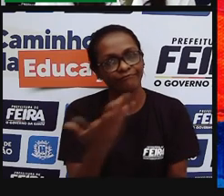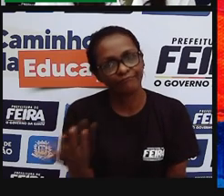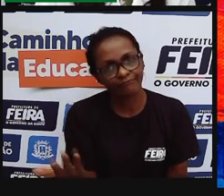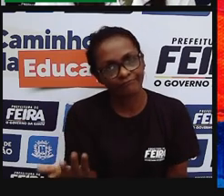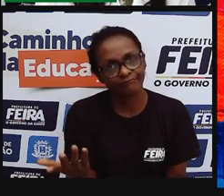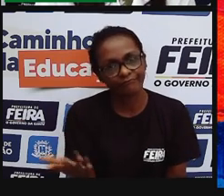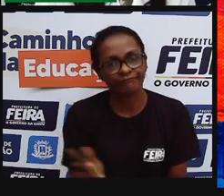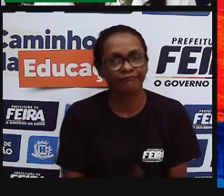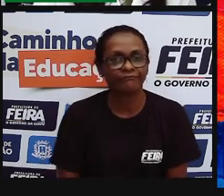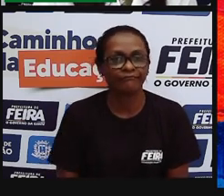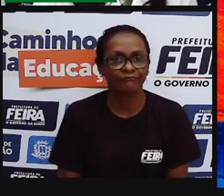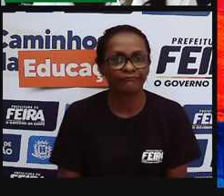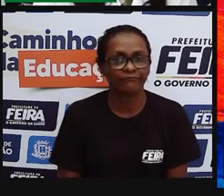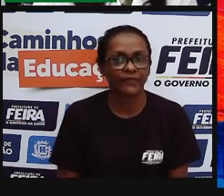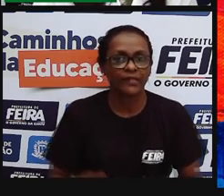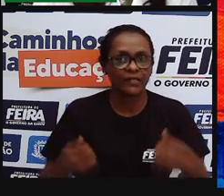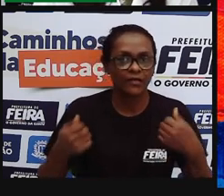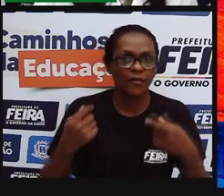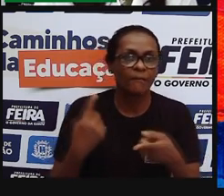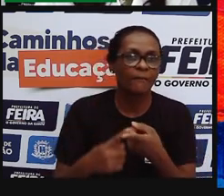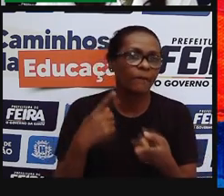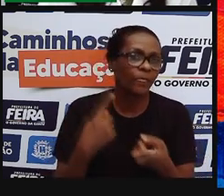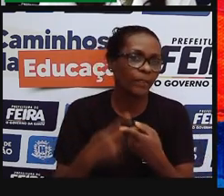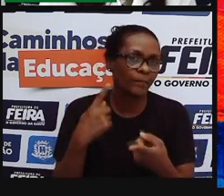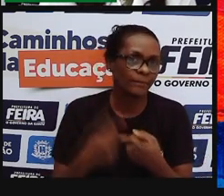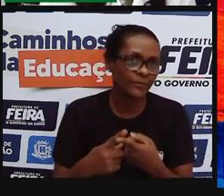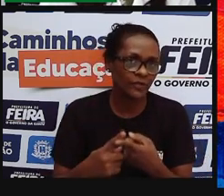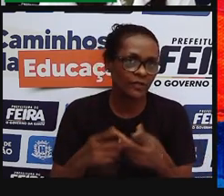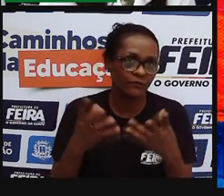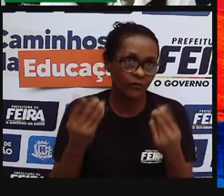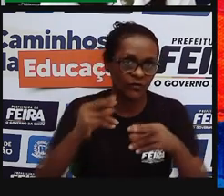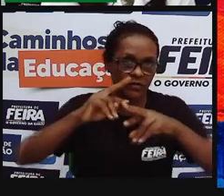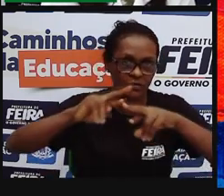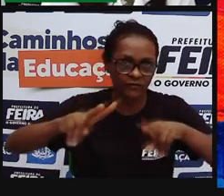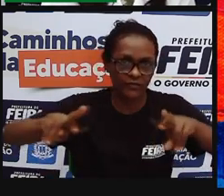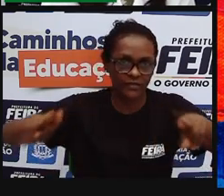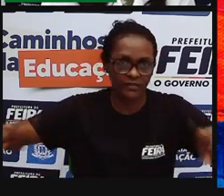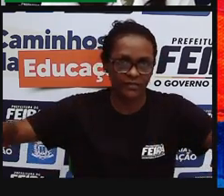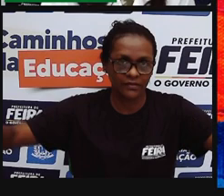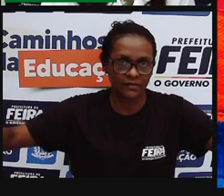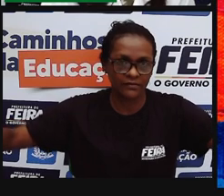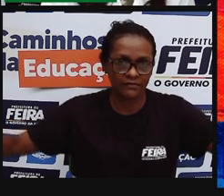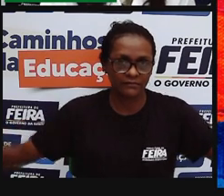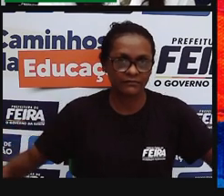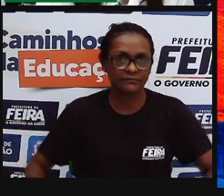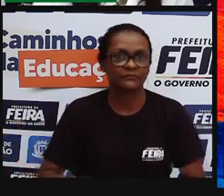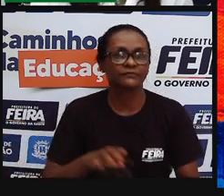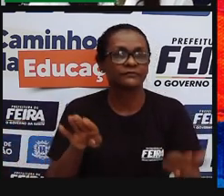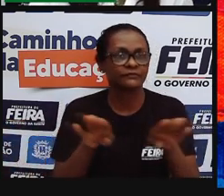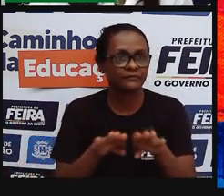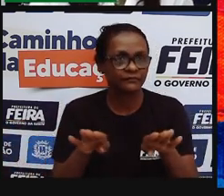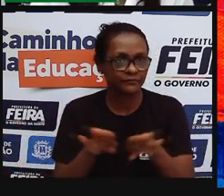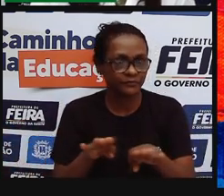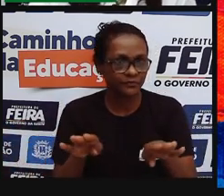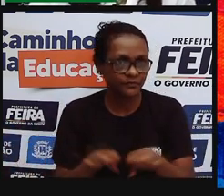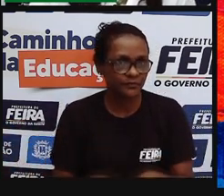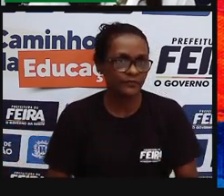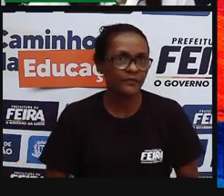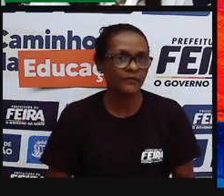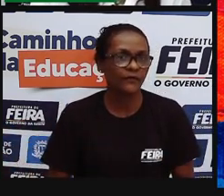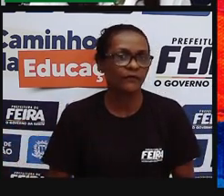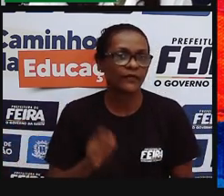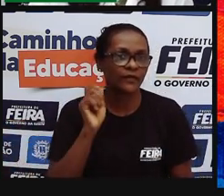são as espécies que estão lá. Porque, ao mesmo tempo que há uma diversidade gigante nesses espaços, nós temos também